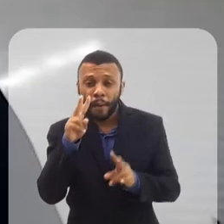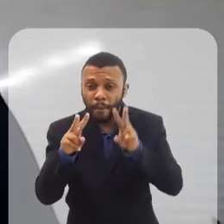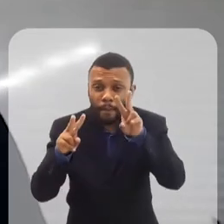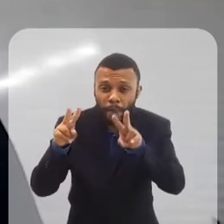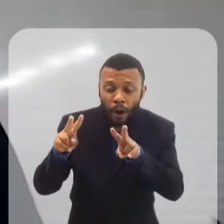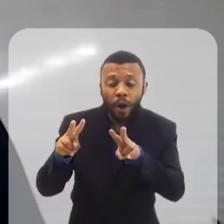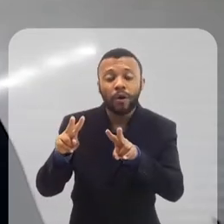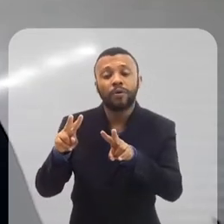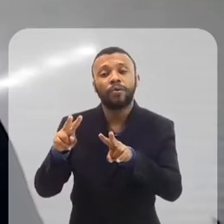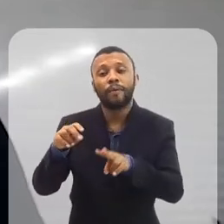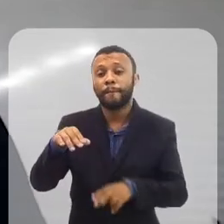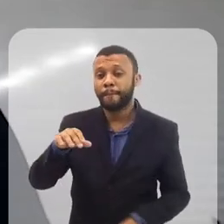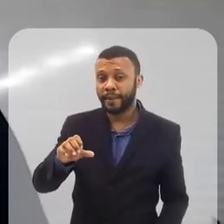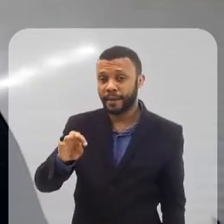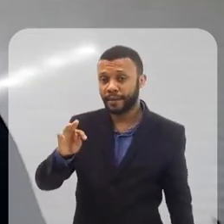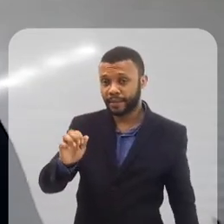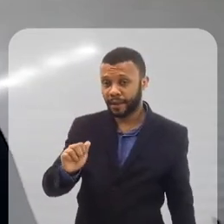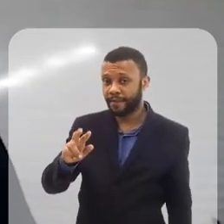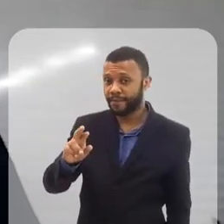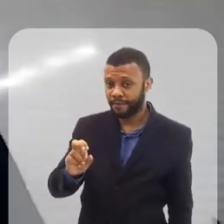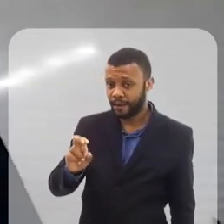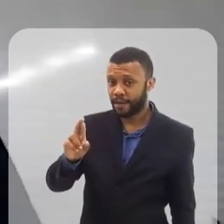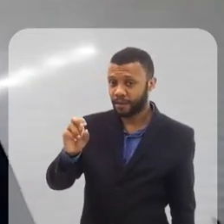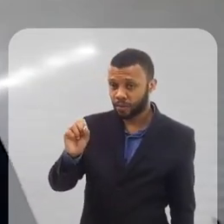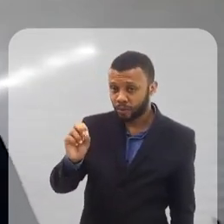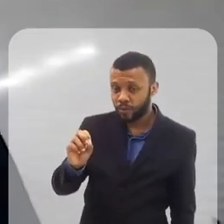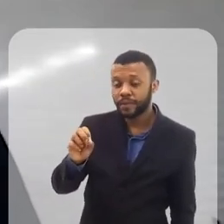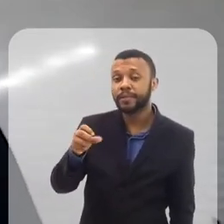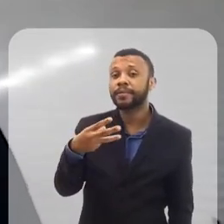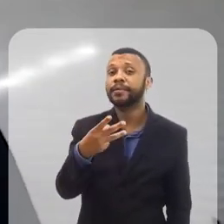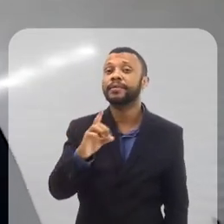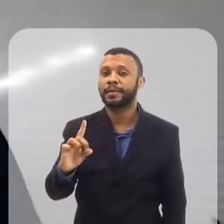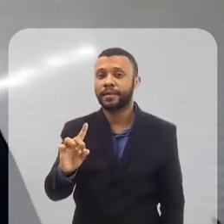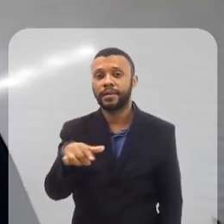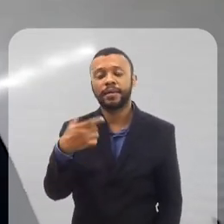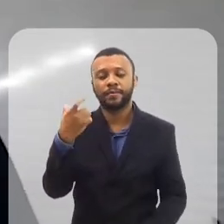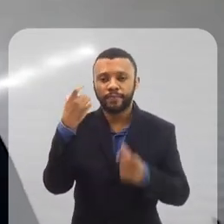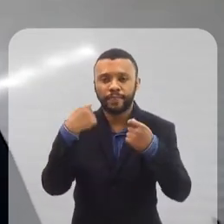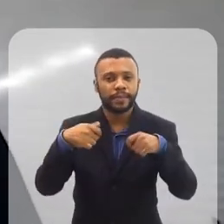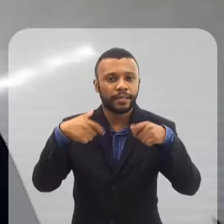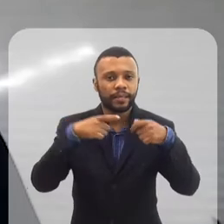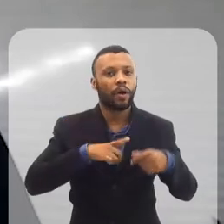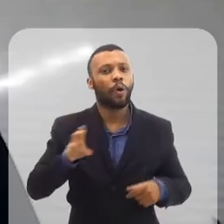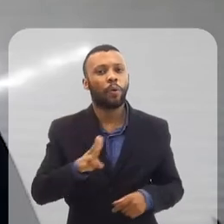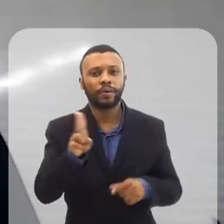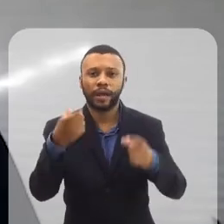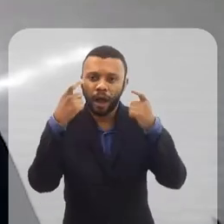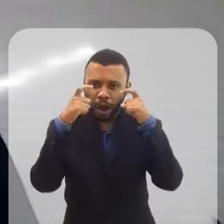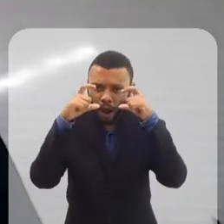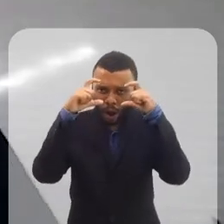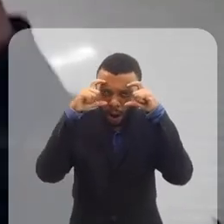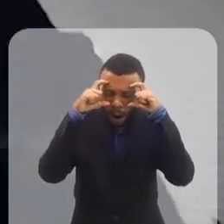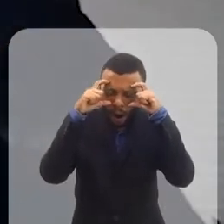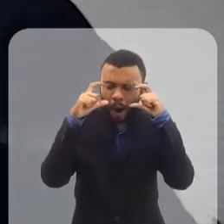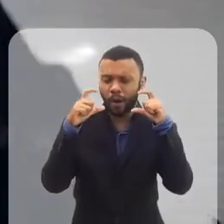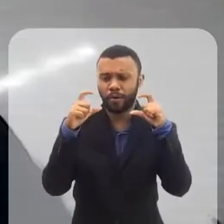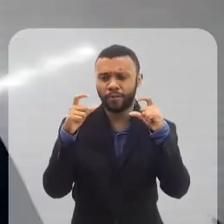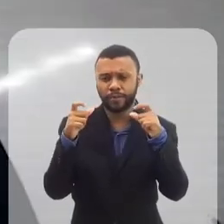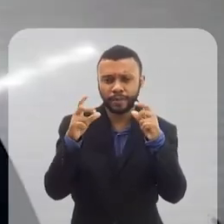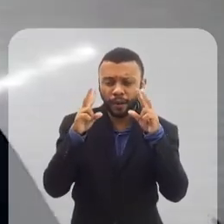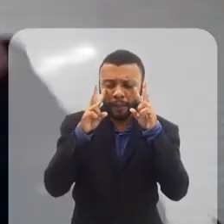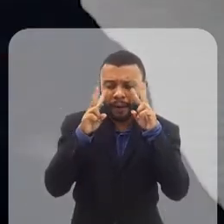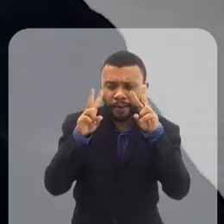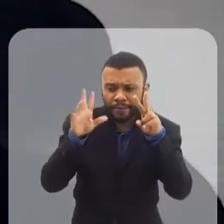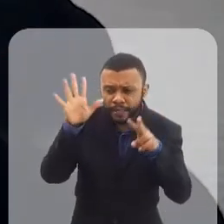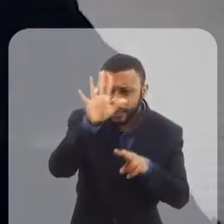metaversos em 3D, esses estão mais explodindo, que é necessário você ter óculos especiais, visão, que